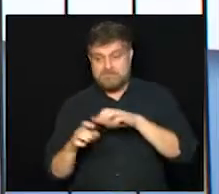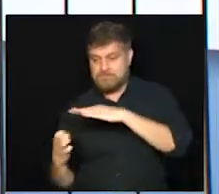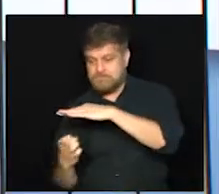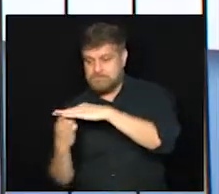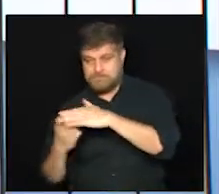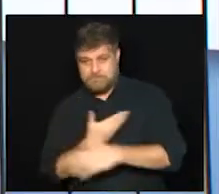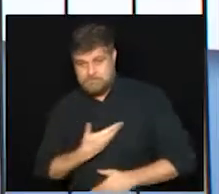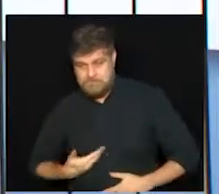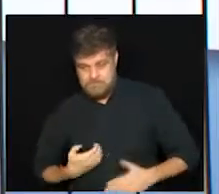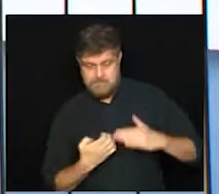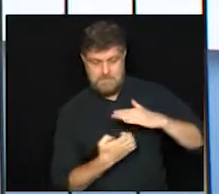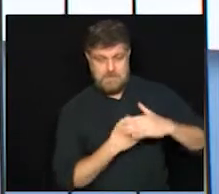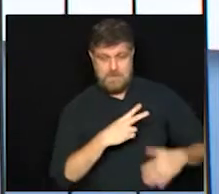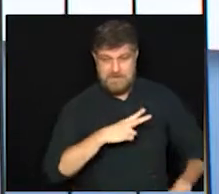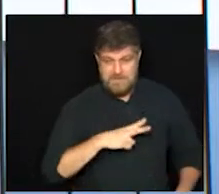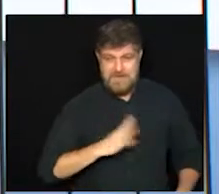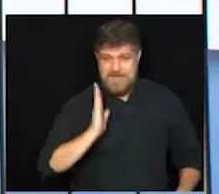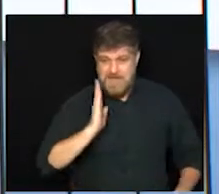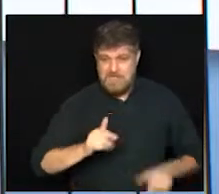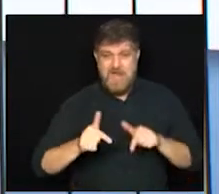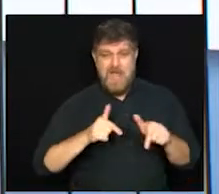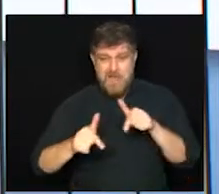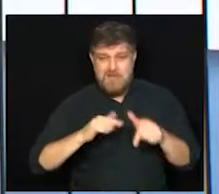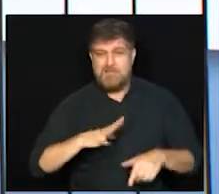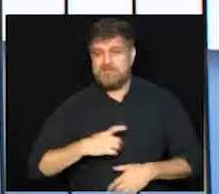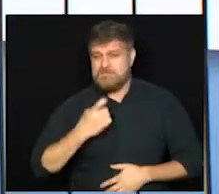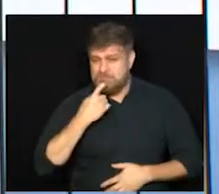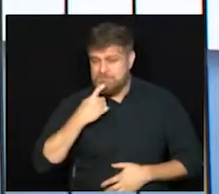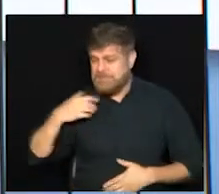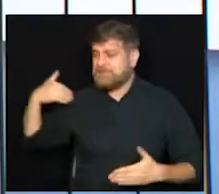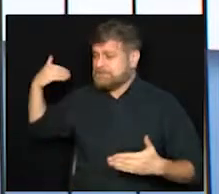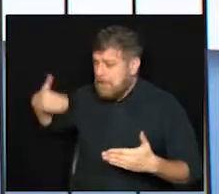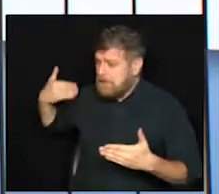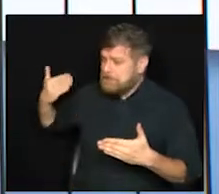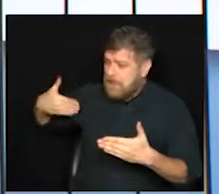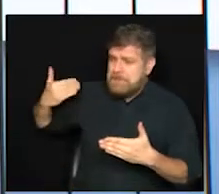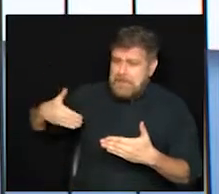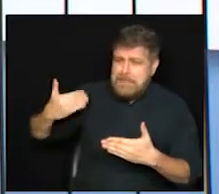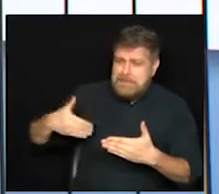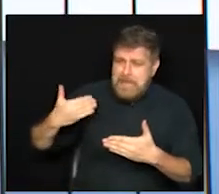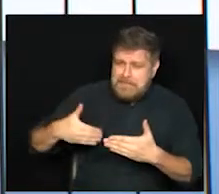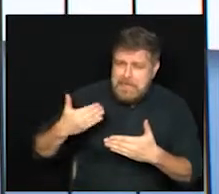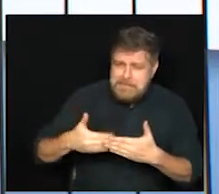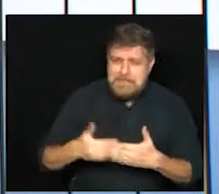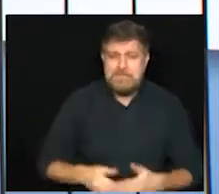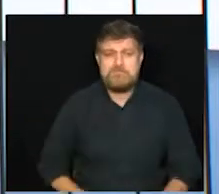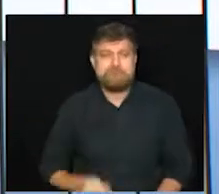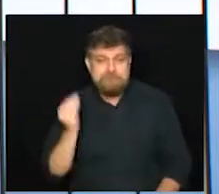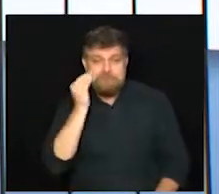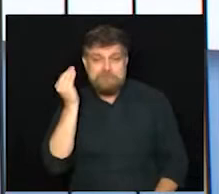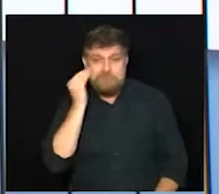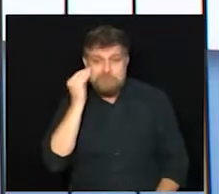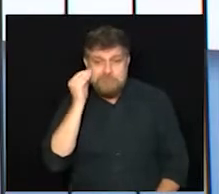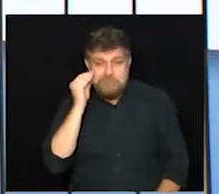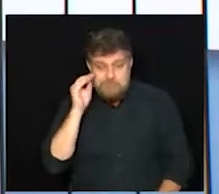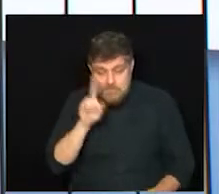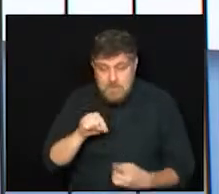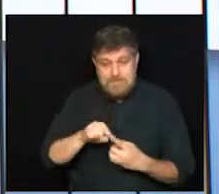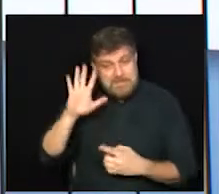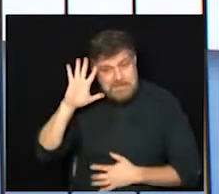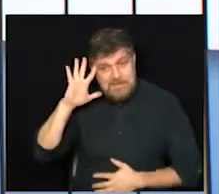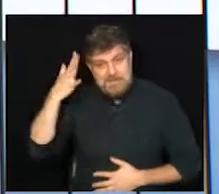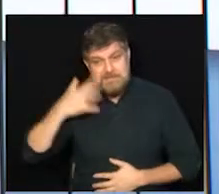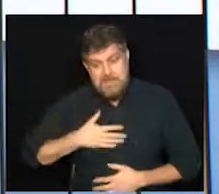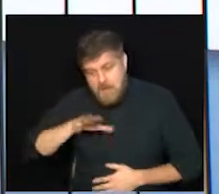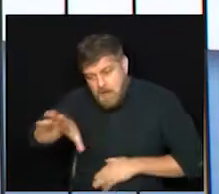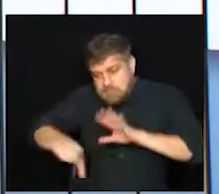serviço que faz tempo que Campinas tenta implantar essa PPP justamente para resolver a situação de